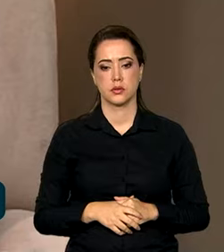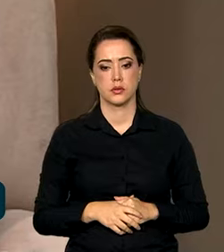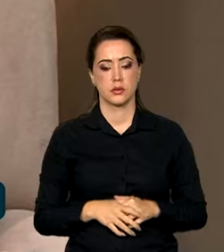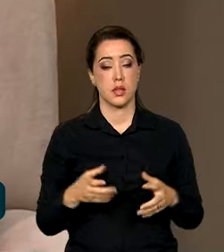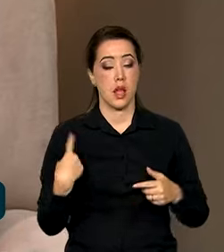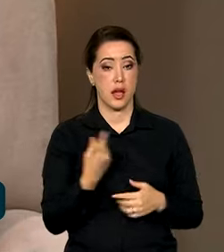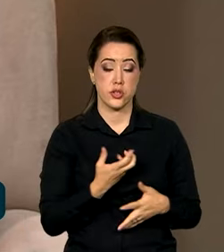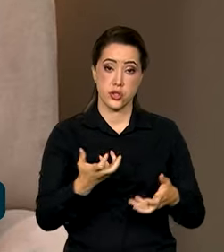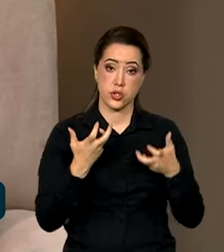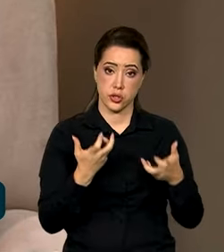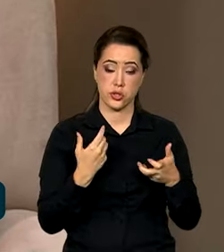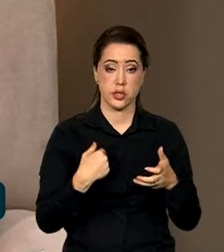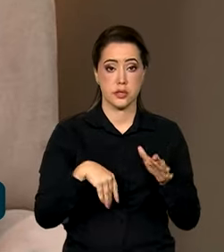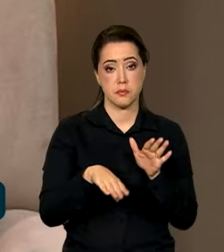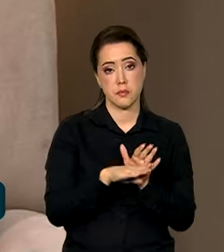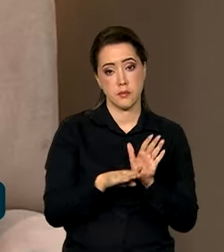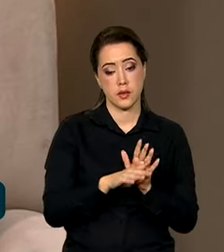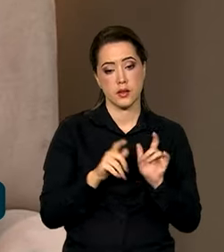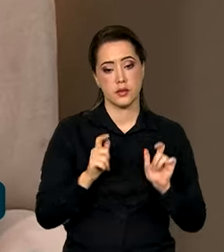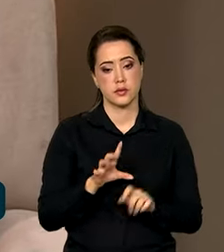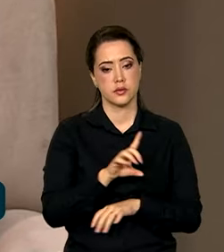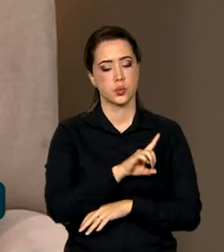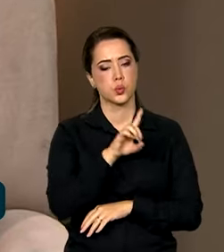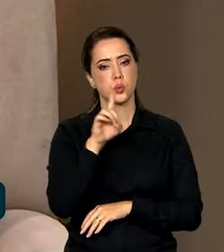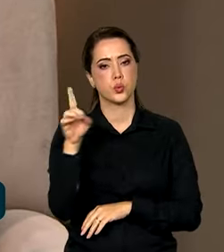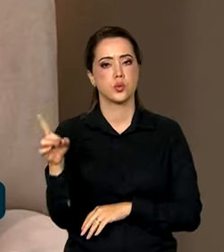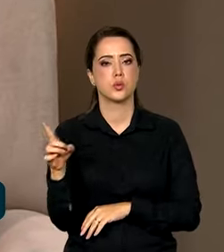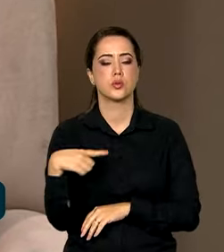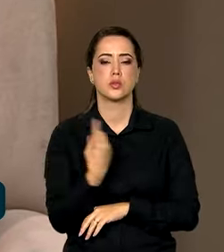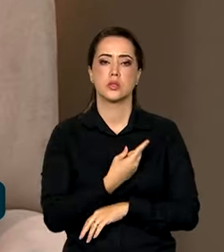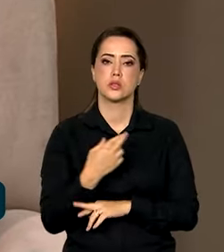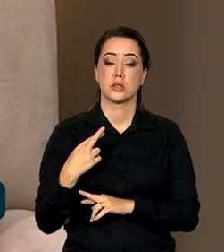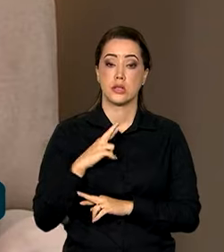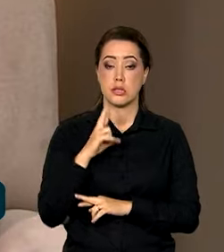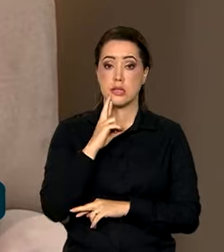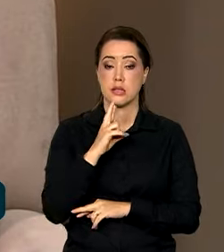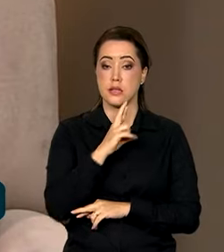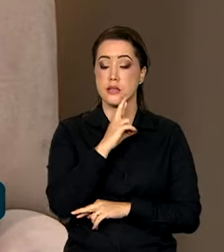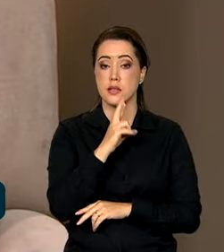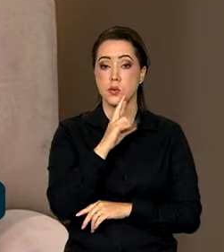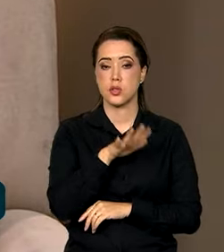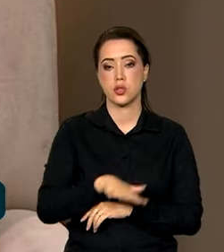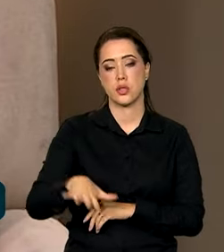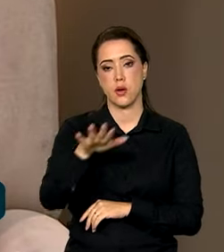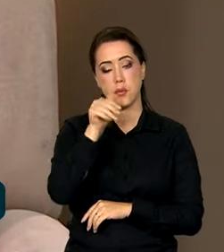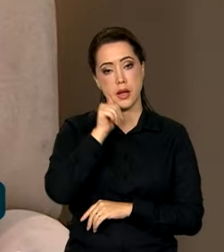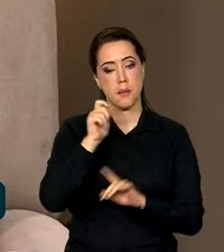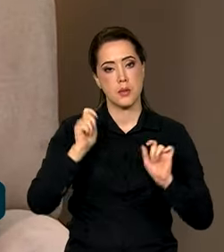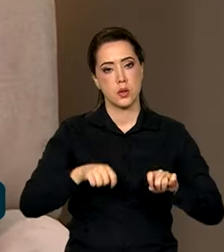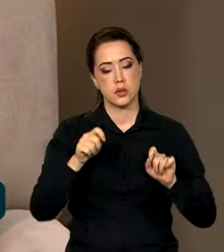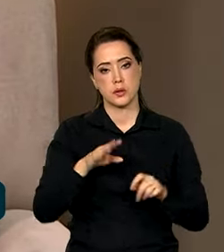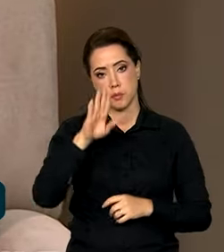quer chegar num dia, a gente ter restaurantes coletivos aonde a mulher possa,